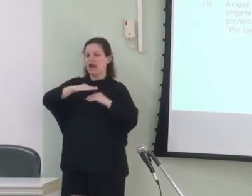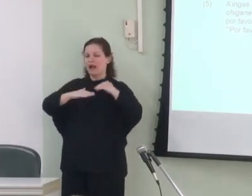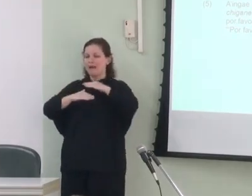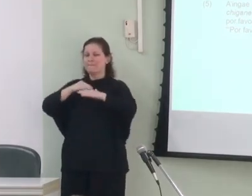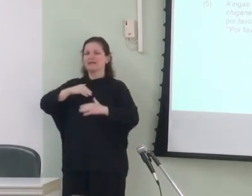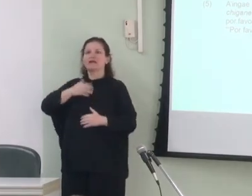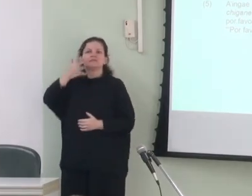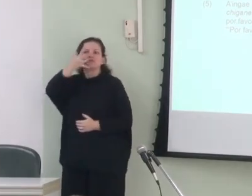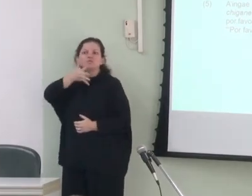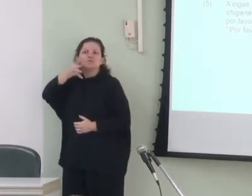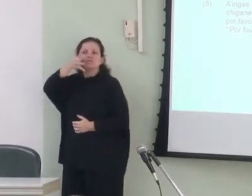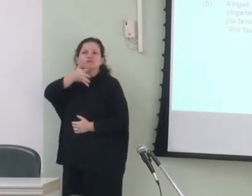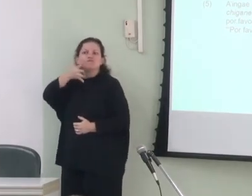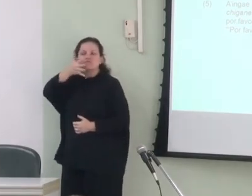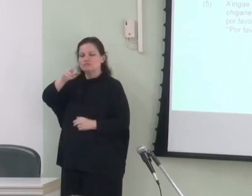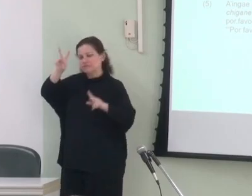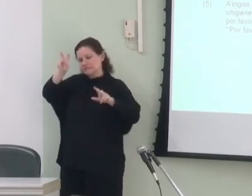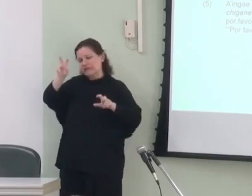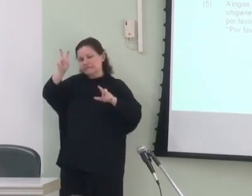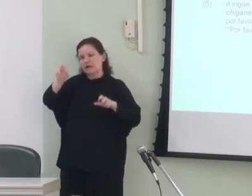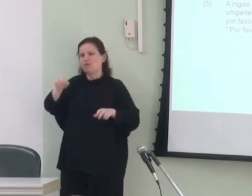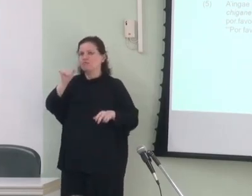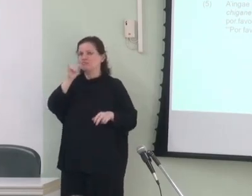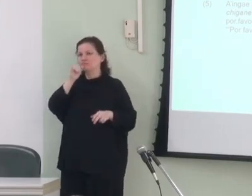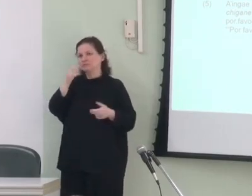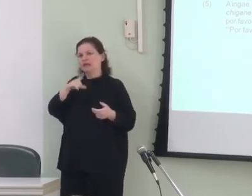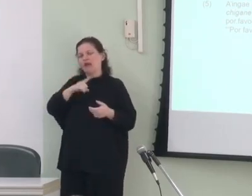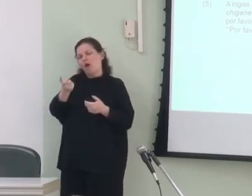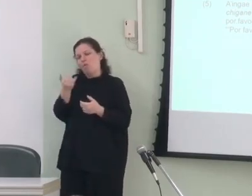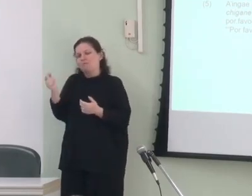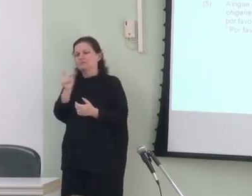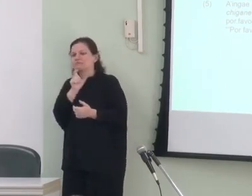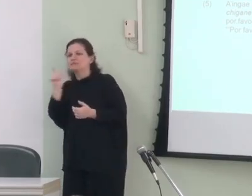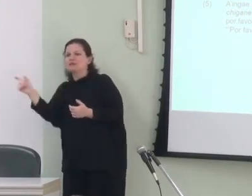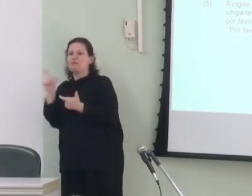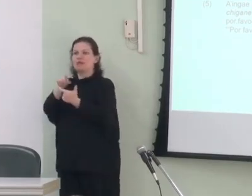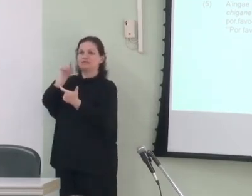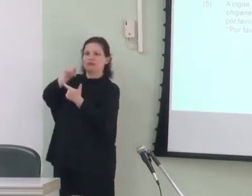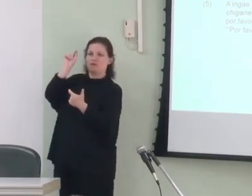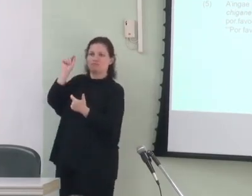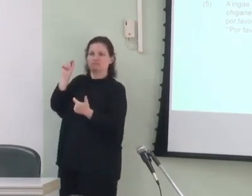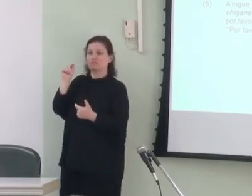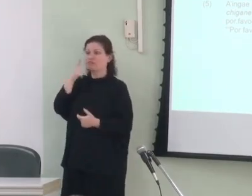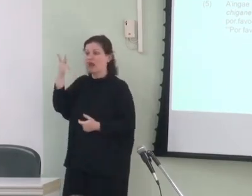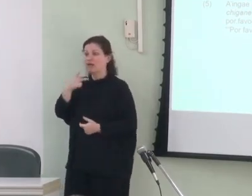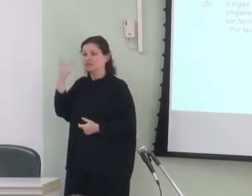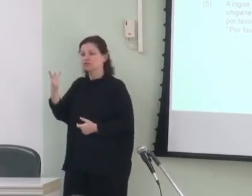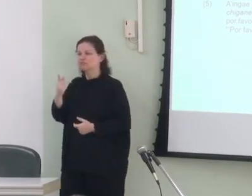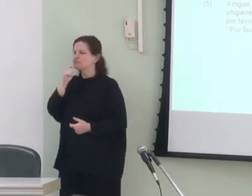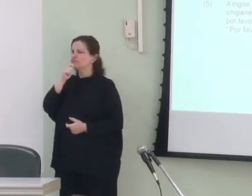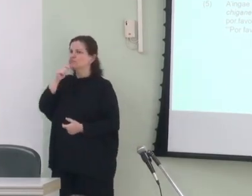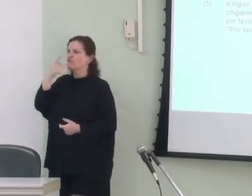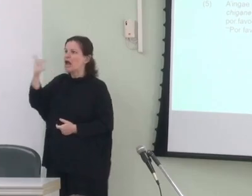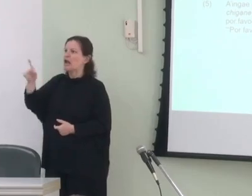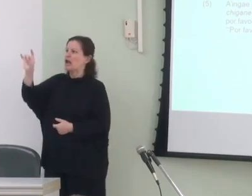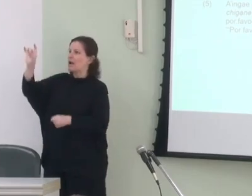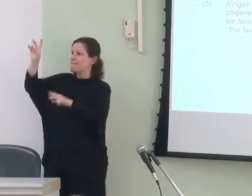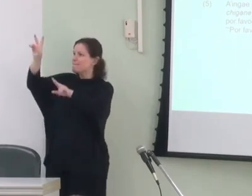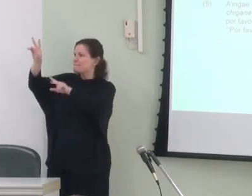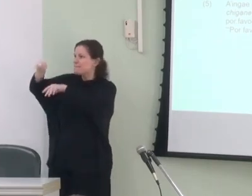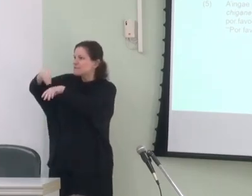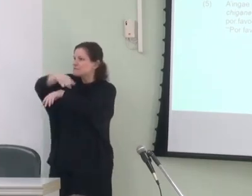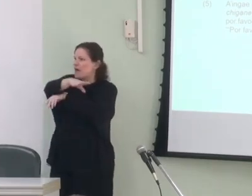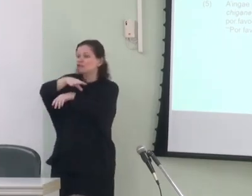discursivo citação que nós conhecemos por expressões lexicais nesse caso o falante não reconta apenas a mensagem de um